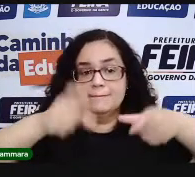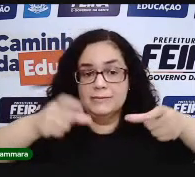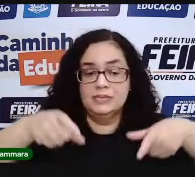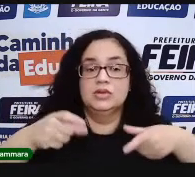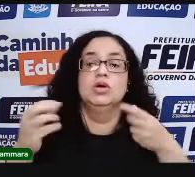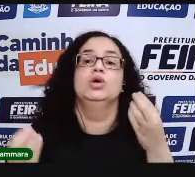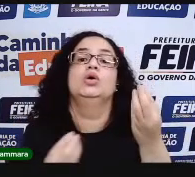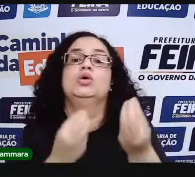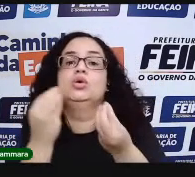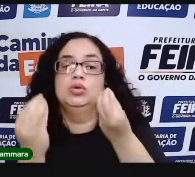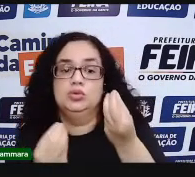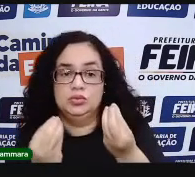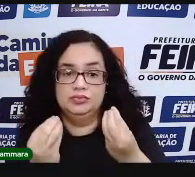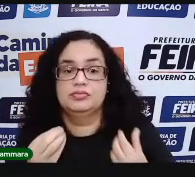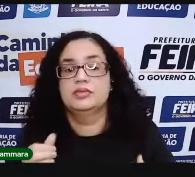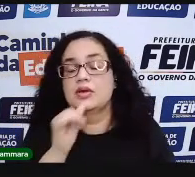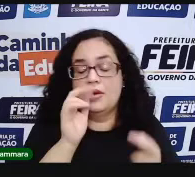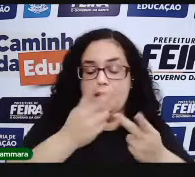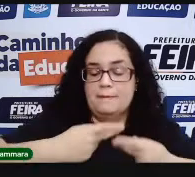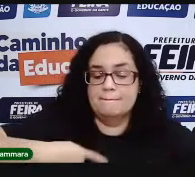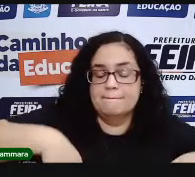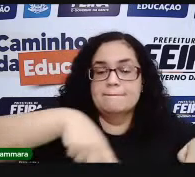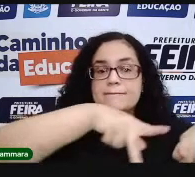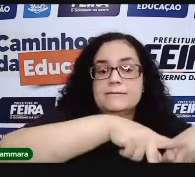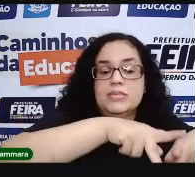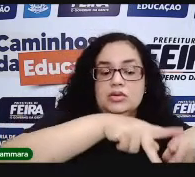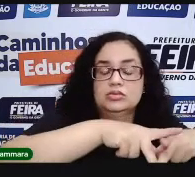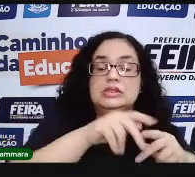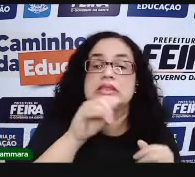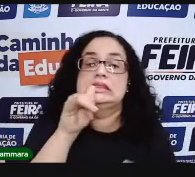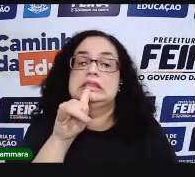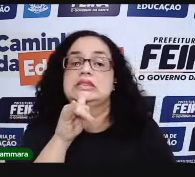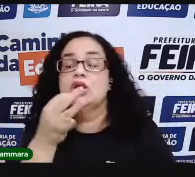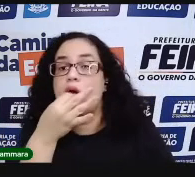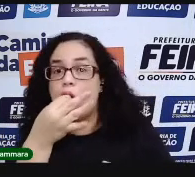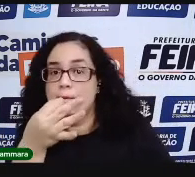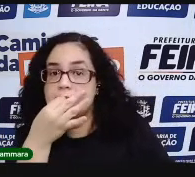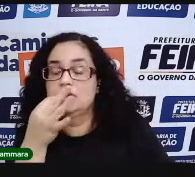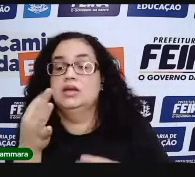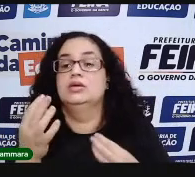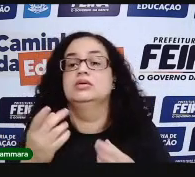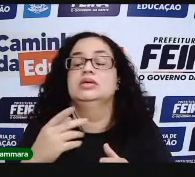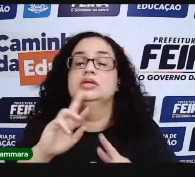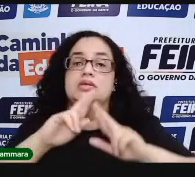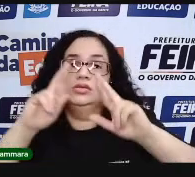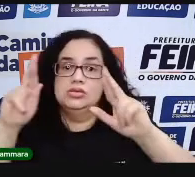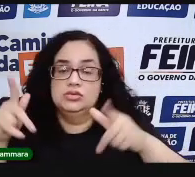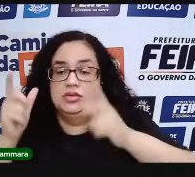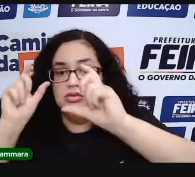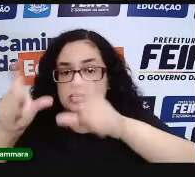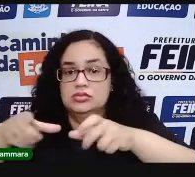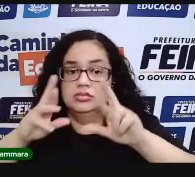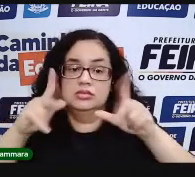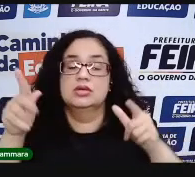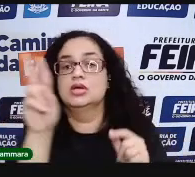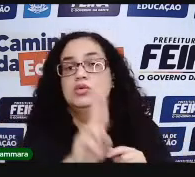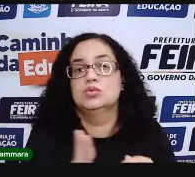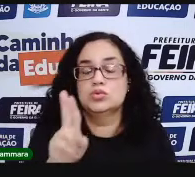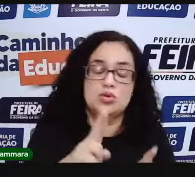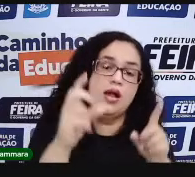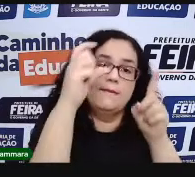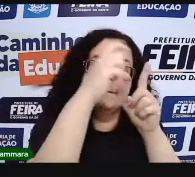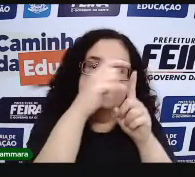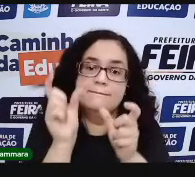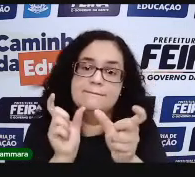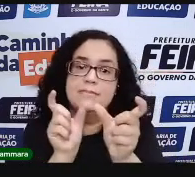local criou a sua estratégia. O povo de um lugar tinha uma estratégia. O povo de outro lugar tinha outra estratégia. Então, eles